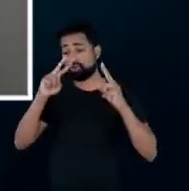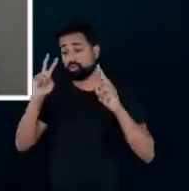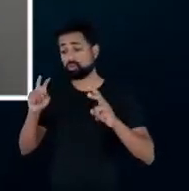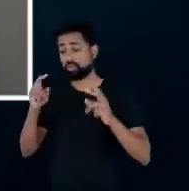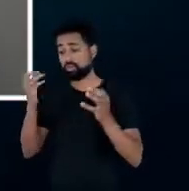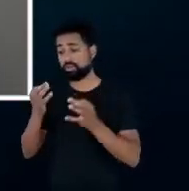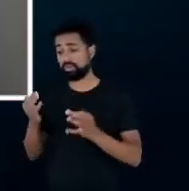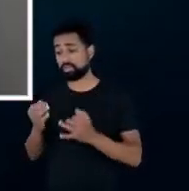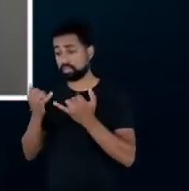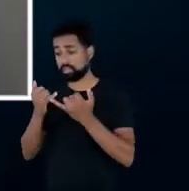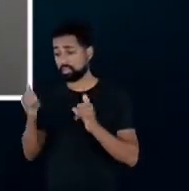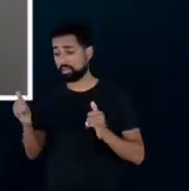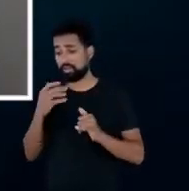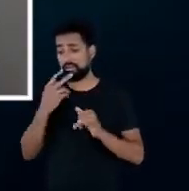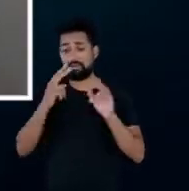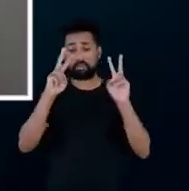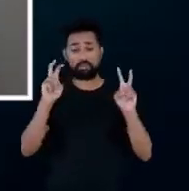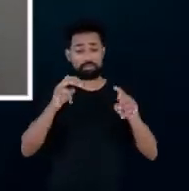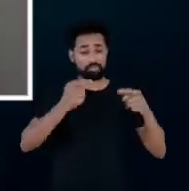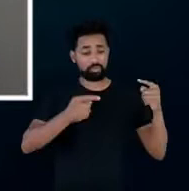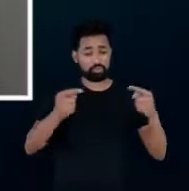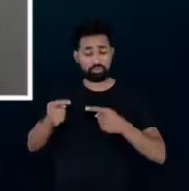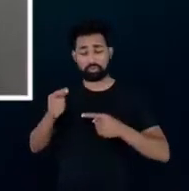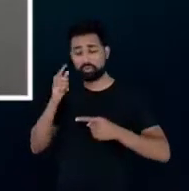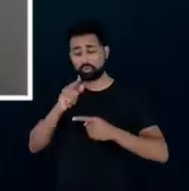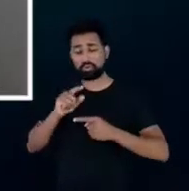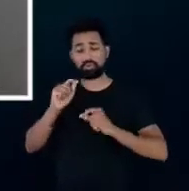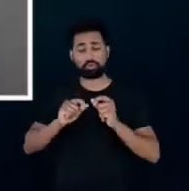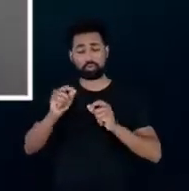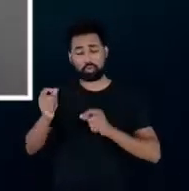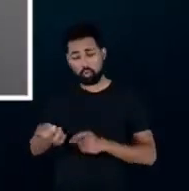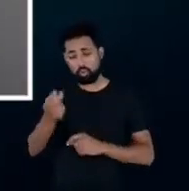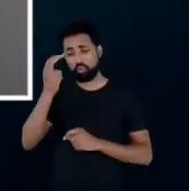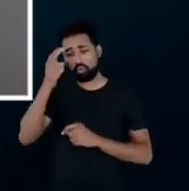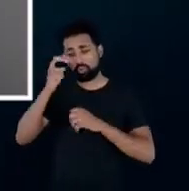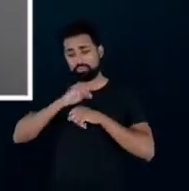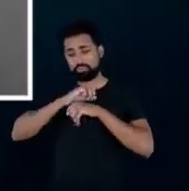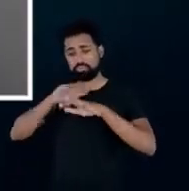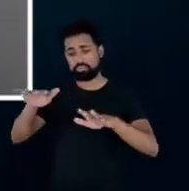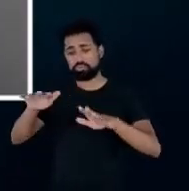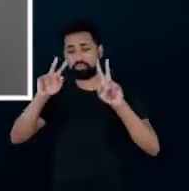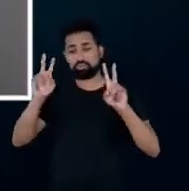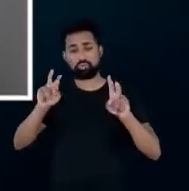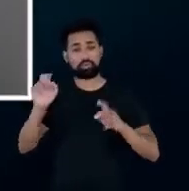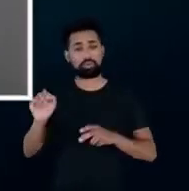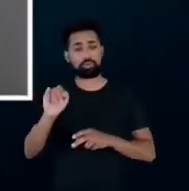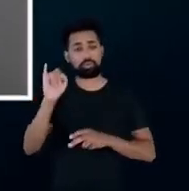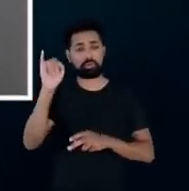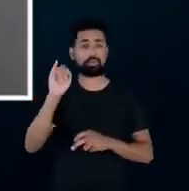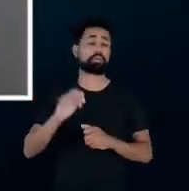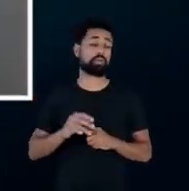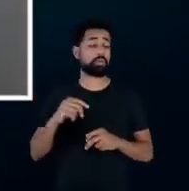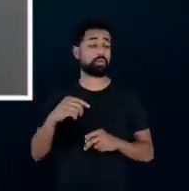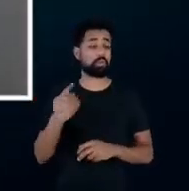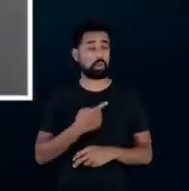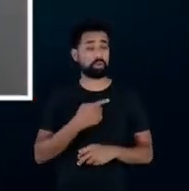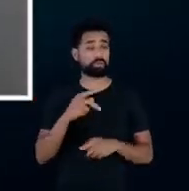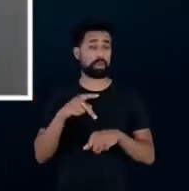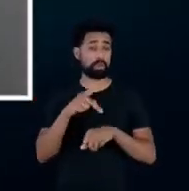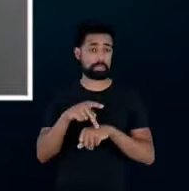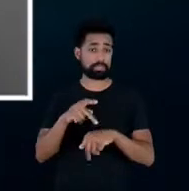falar para a gente conseguir disseminar essa cultura da eficiência energética isso é fundamental para o nosso país